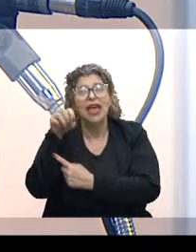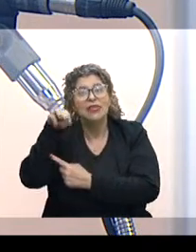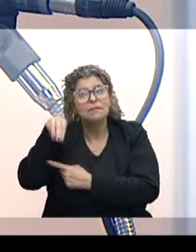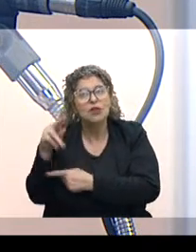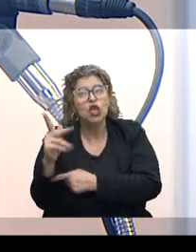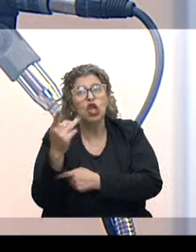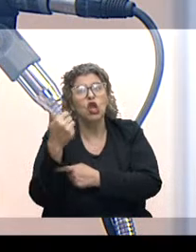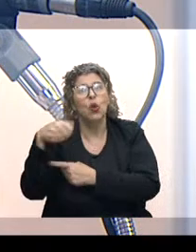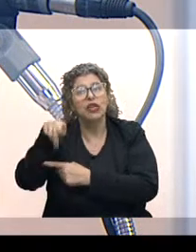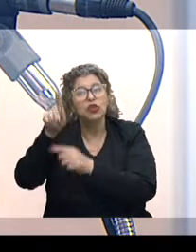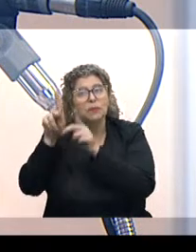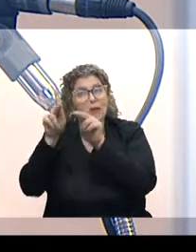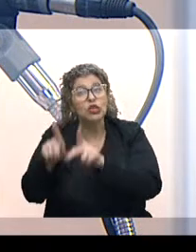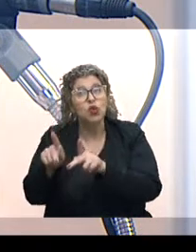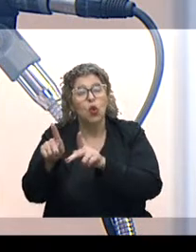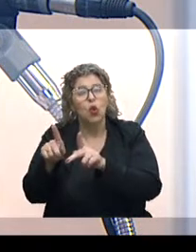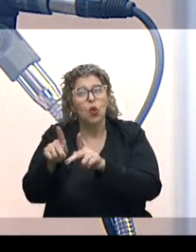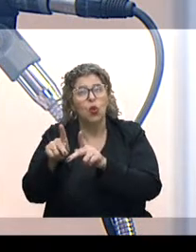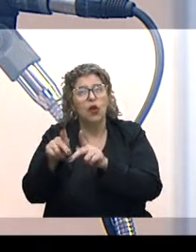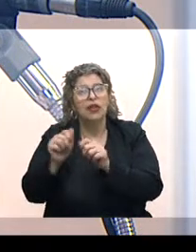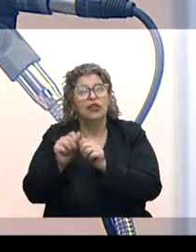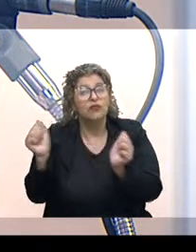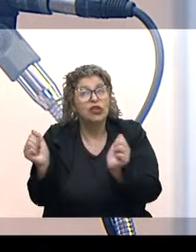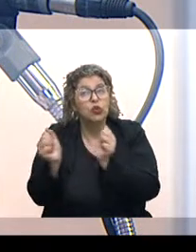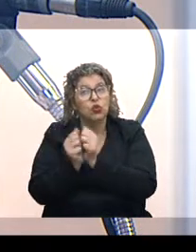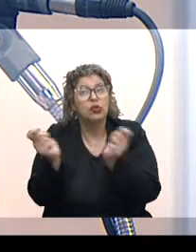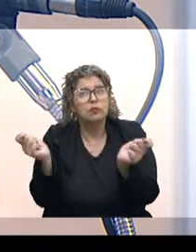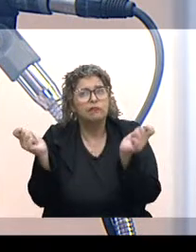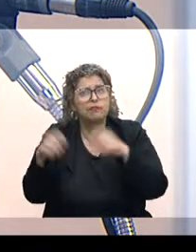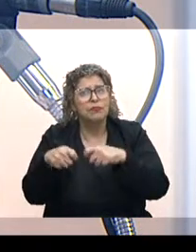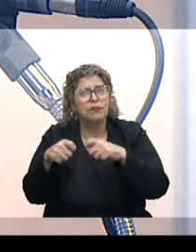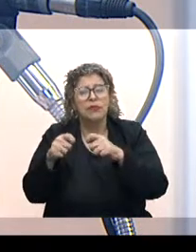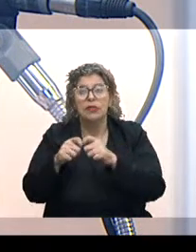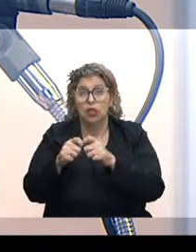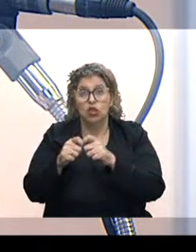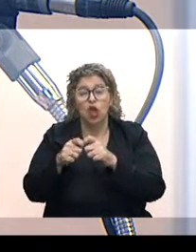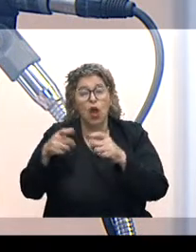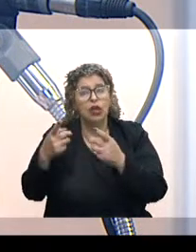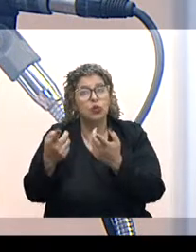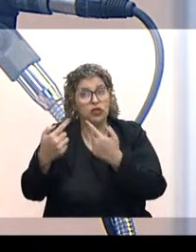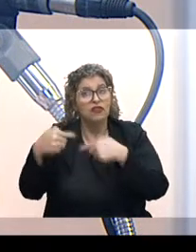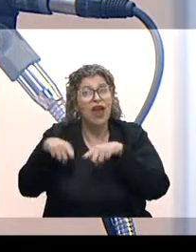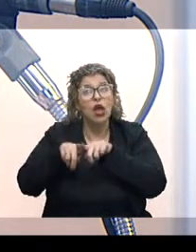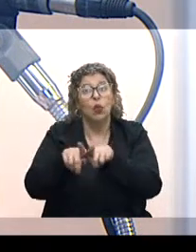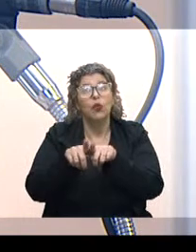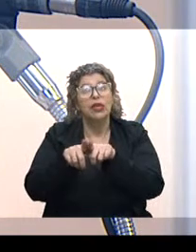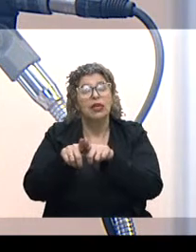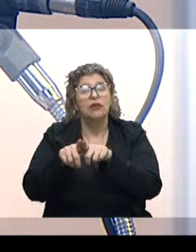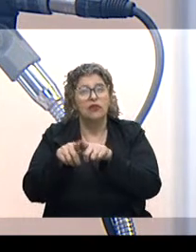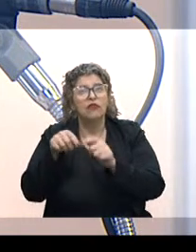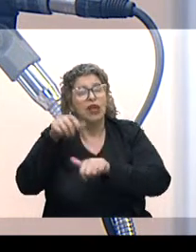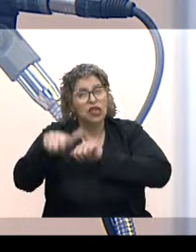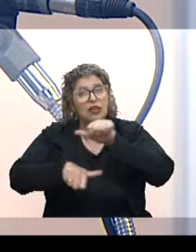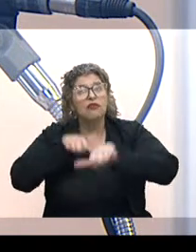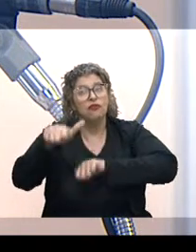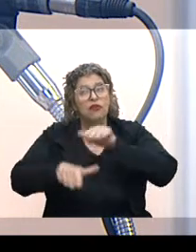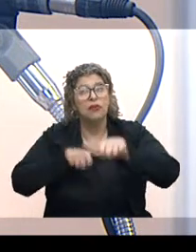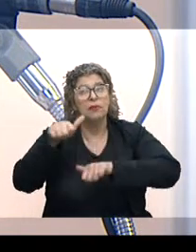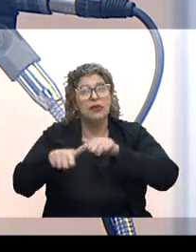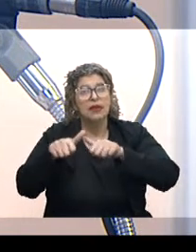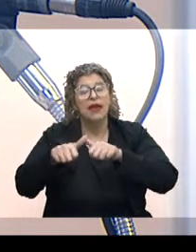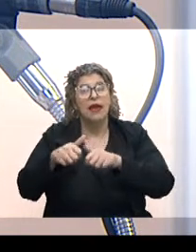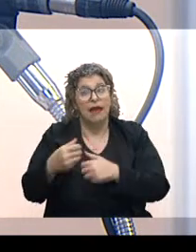habitantes. Se conseguimos conjugar as nossas competências, o nosso engajamento, eu não tenho dúvida que nós vamos transformar esta